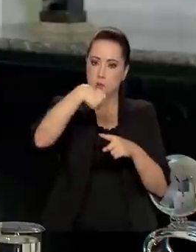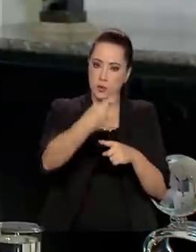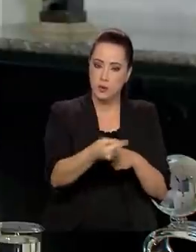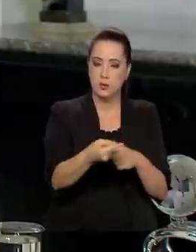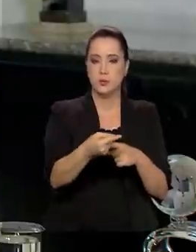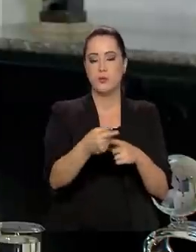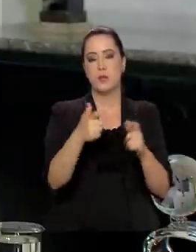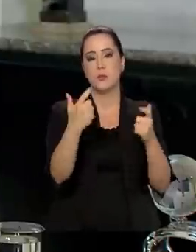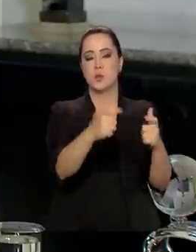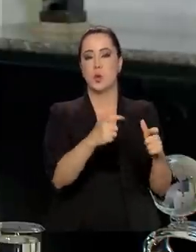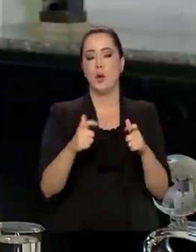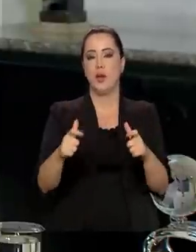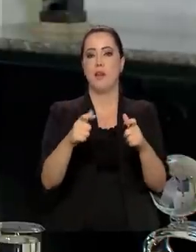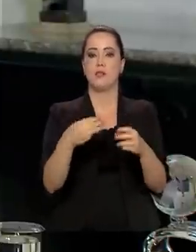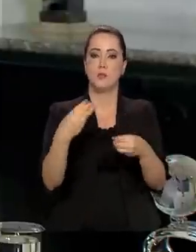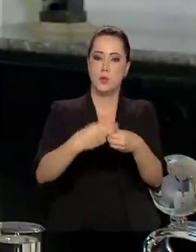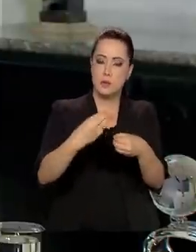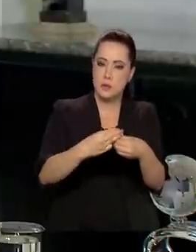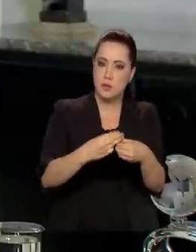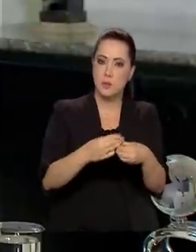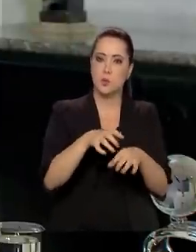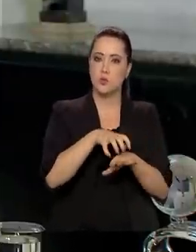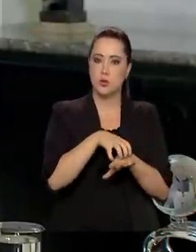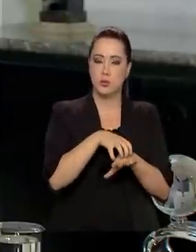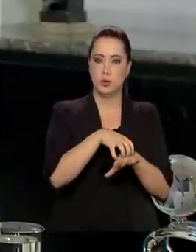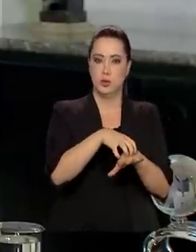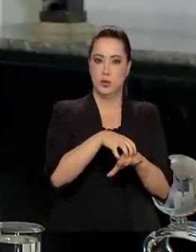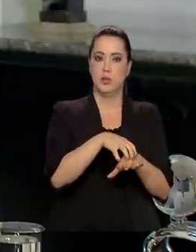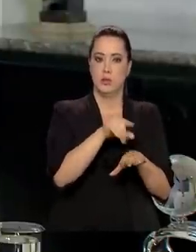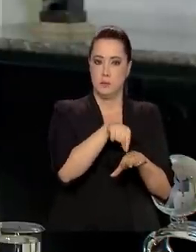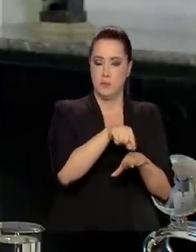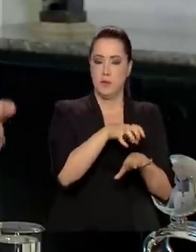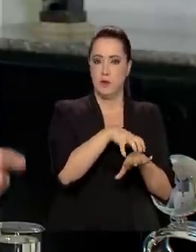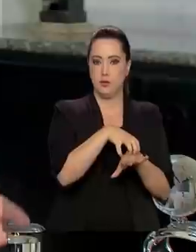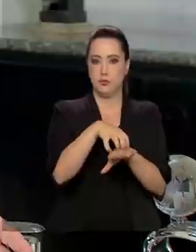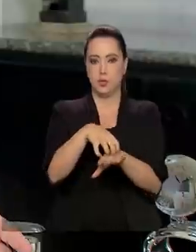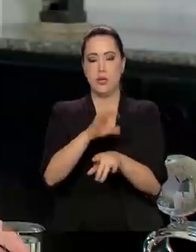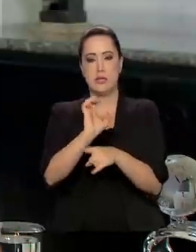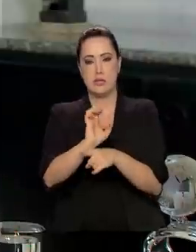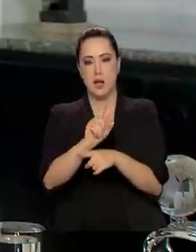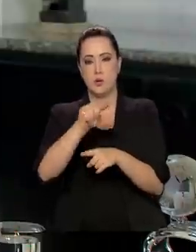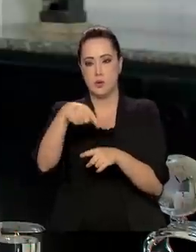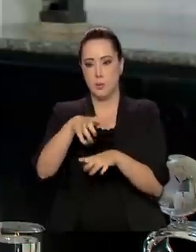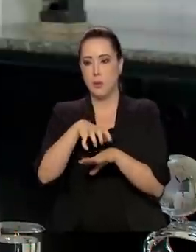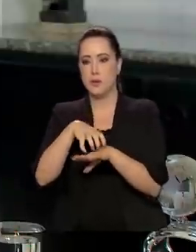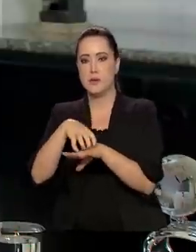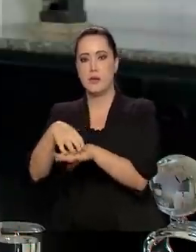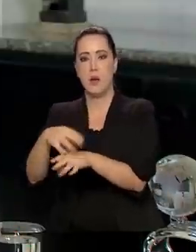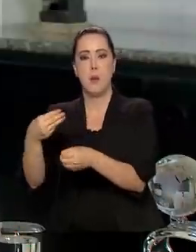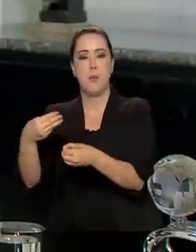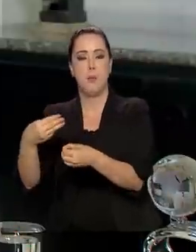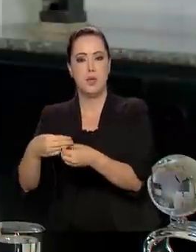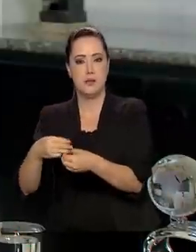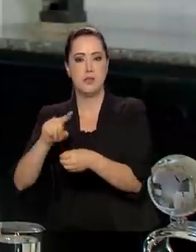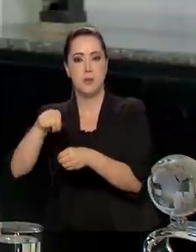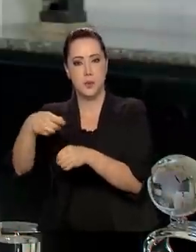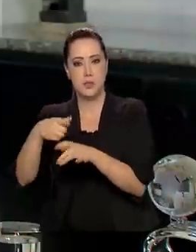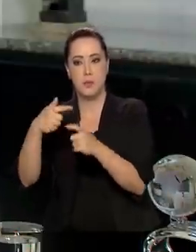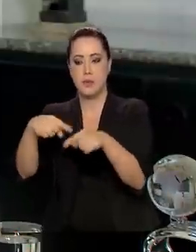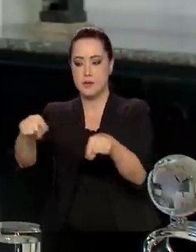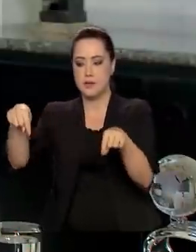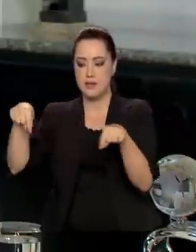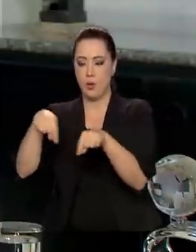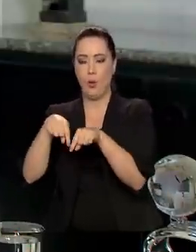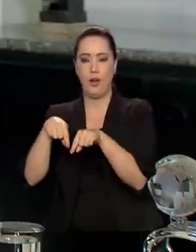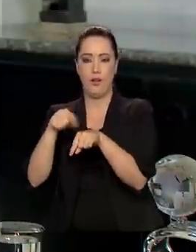pontos de distribuição dos municípios. E dos pontos de distribuição dos municípios vão para as salas de vacinação. Que são em torno